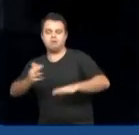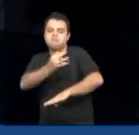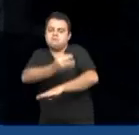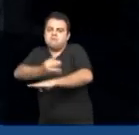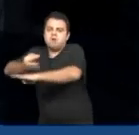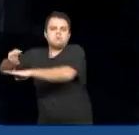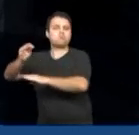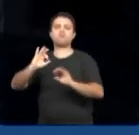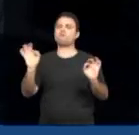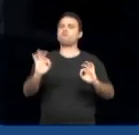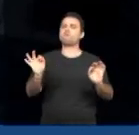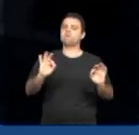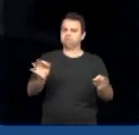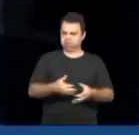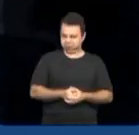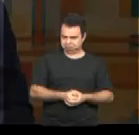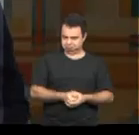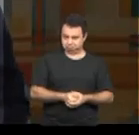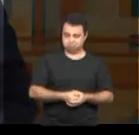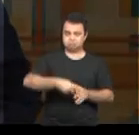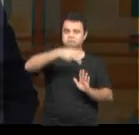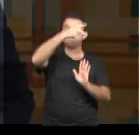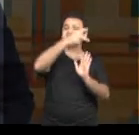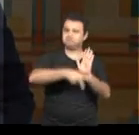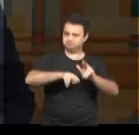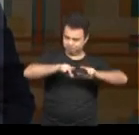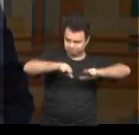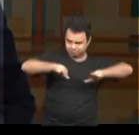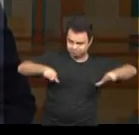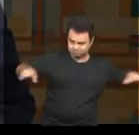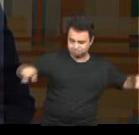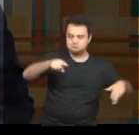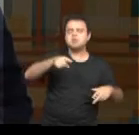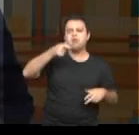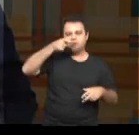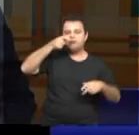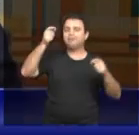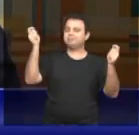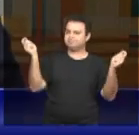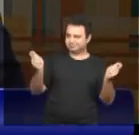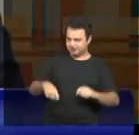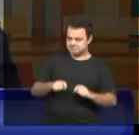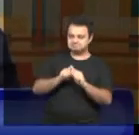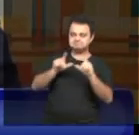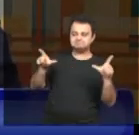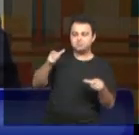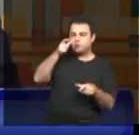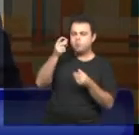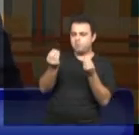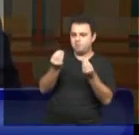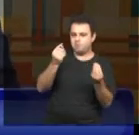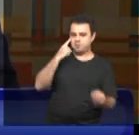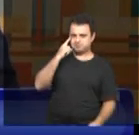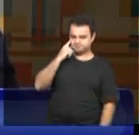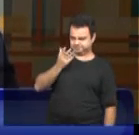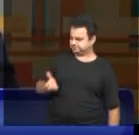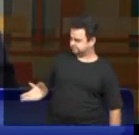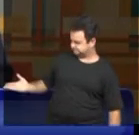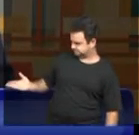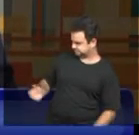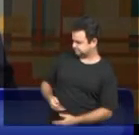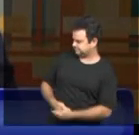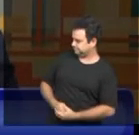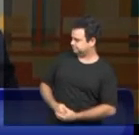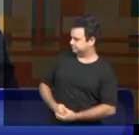injustificadas durante o ano letivo. Lembrando que todos os projetos em tramitação no Poder Legislativo podem ser consultados no